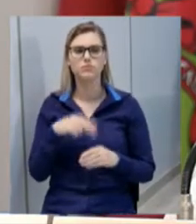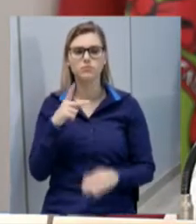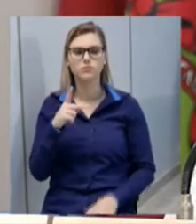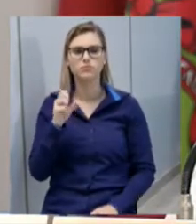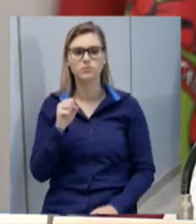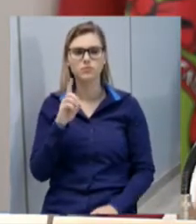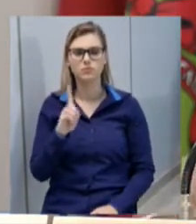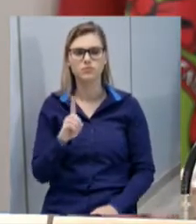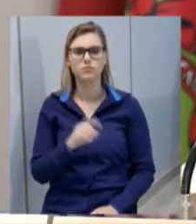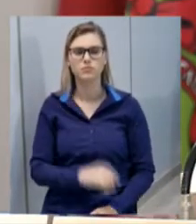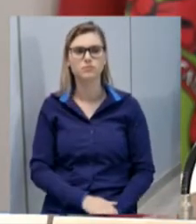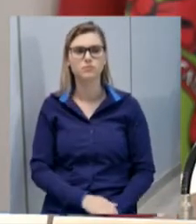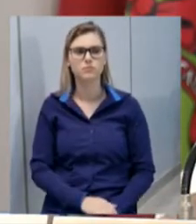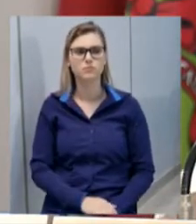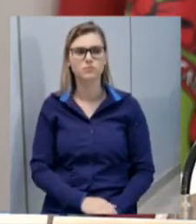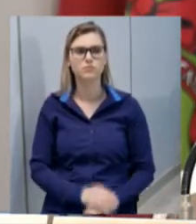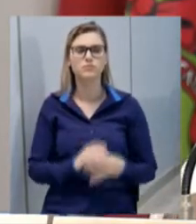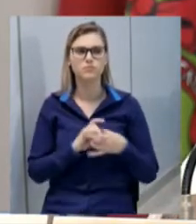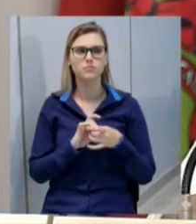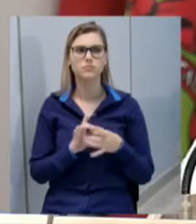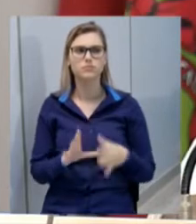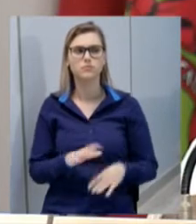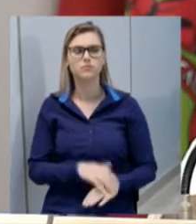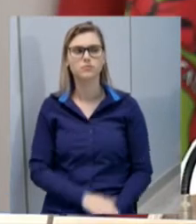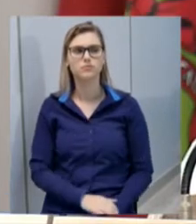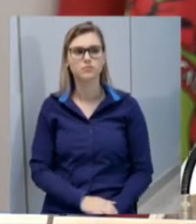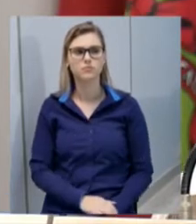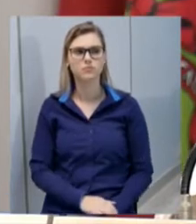do PSD dispensada